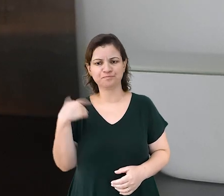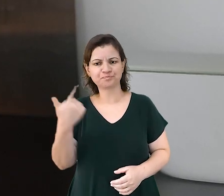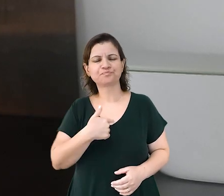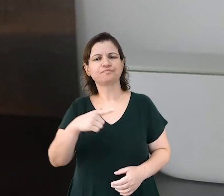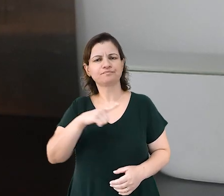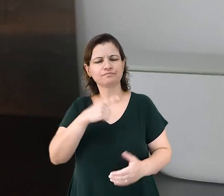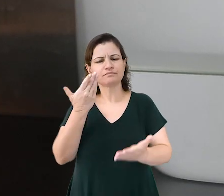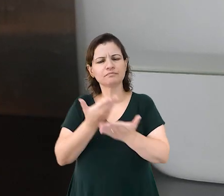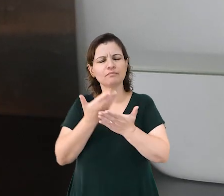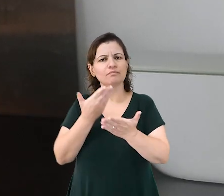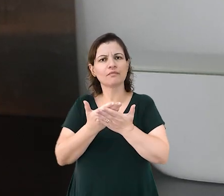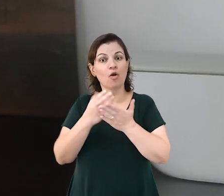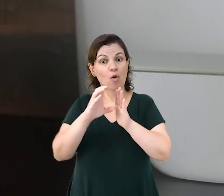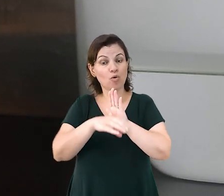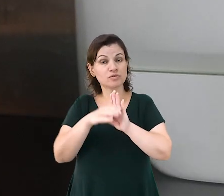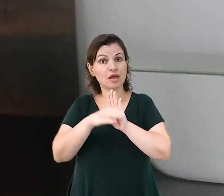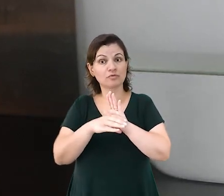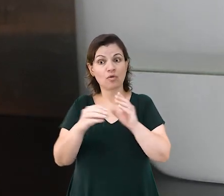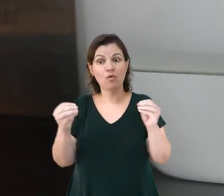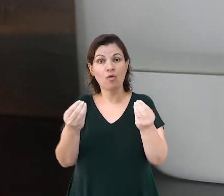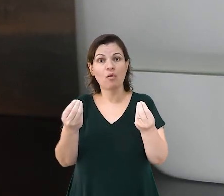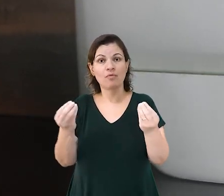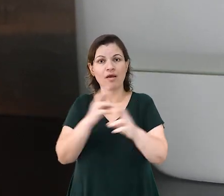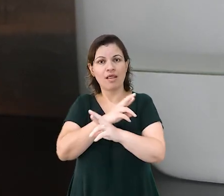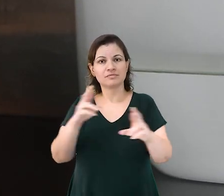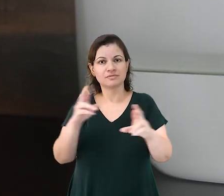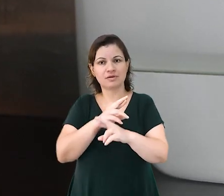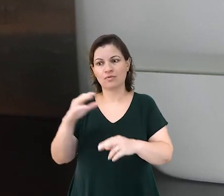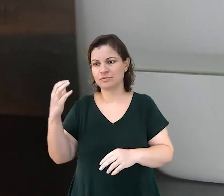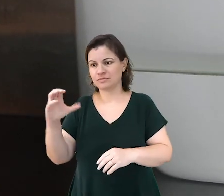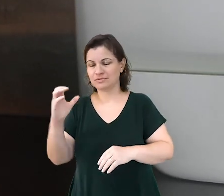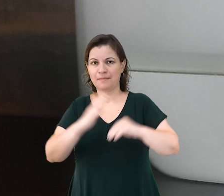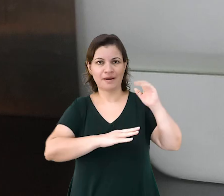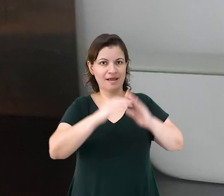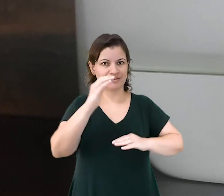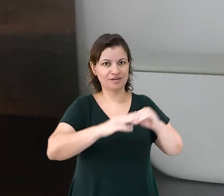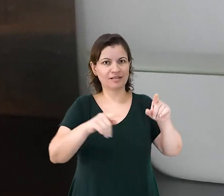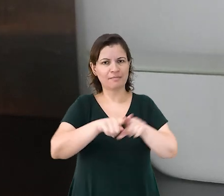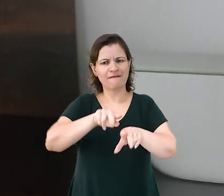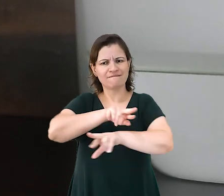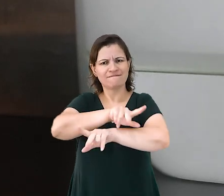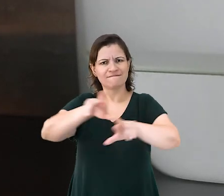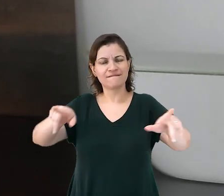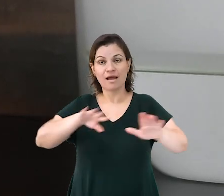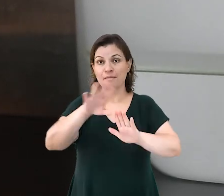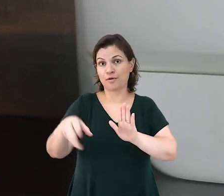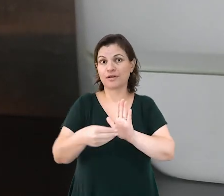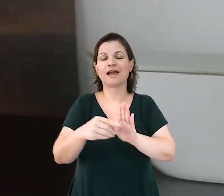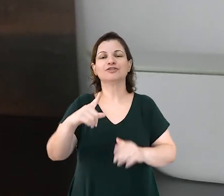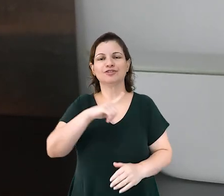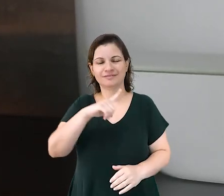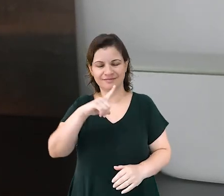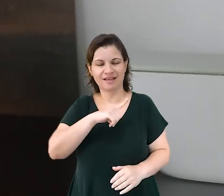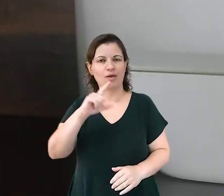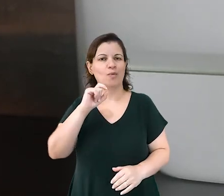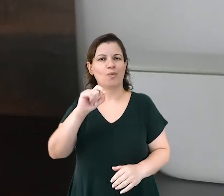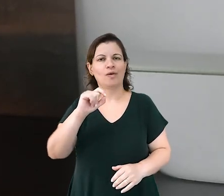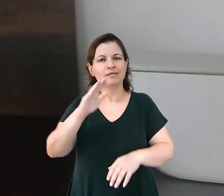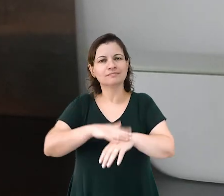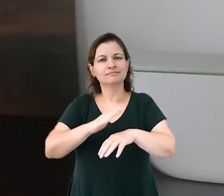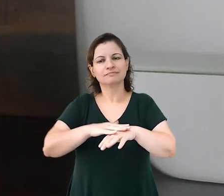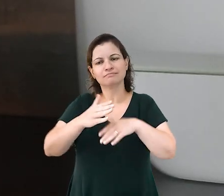gente vem também estudando conceitualmente as relações entre ciência e prática e as múltiplas abordagens que existem para